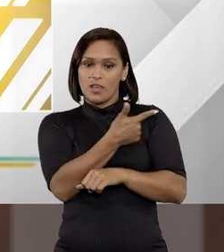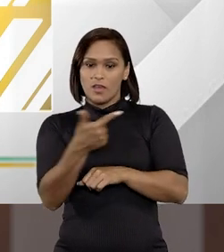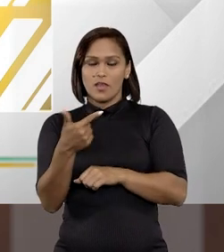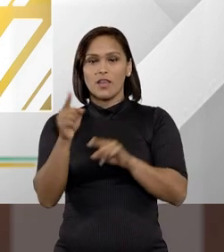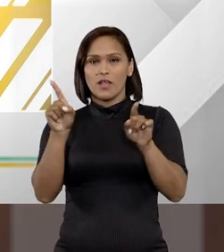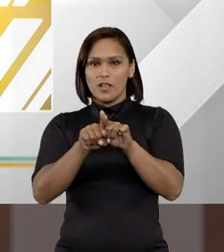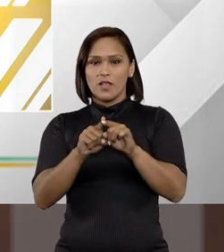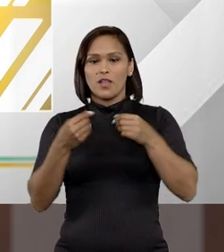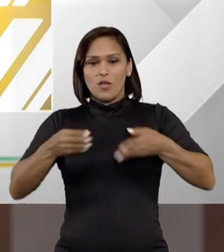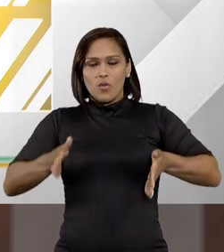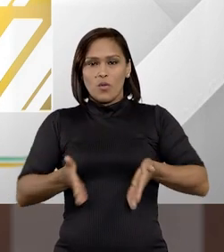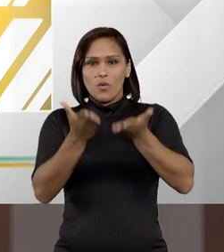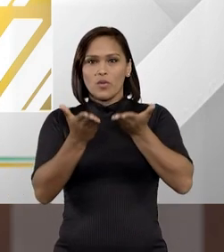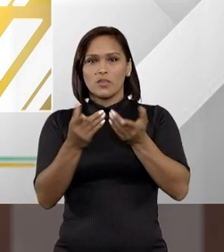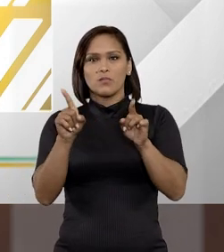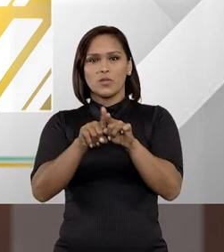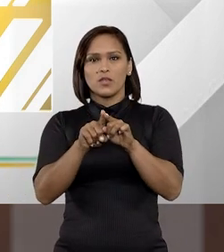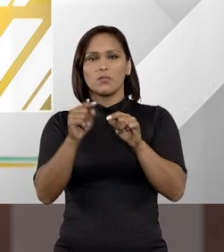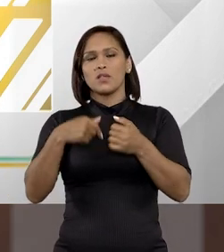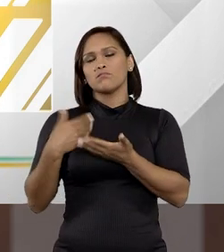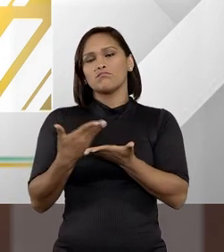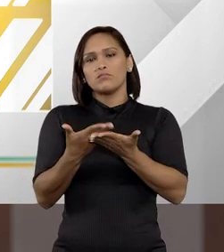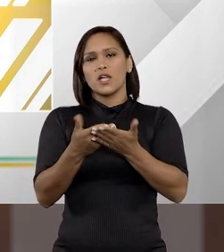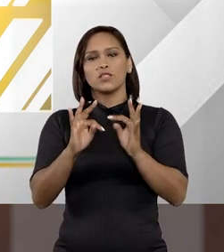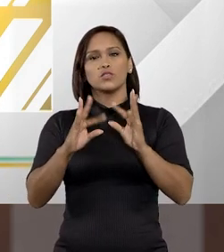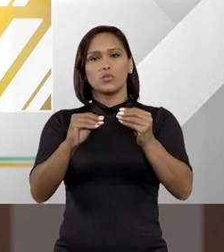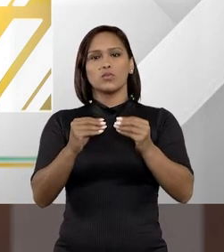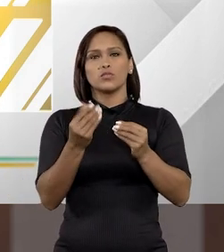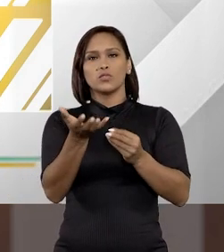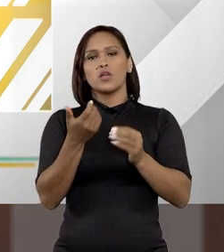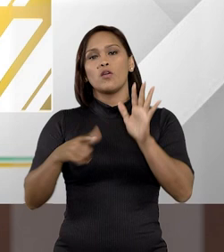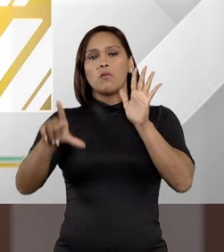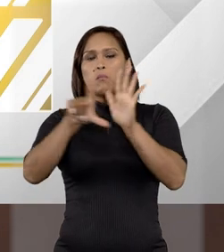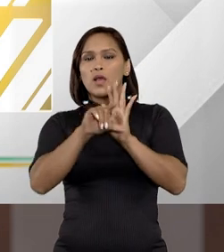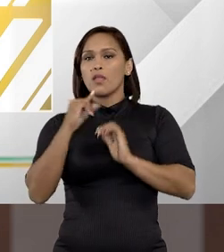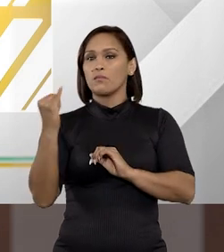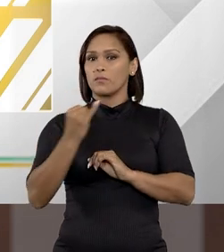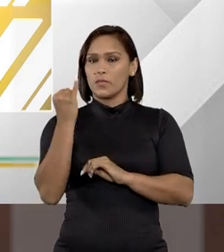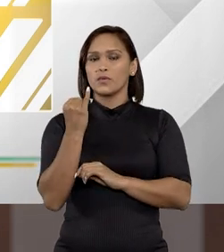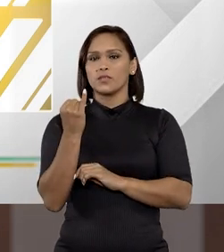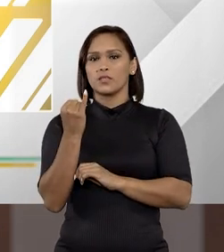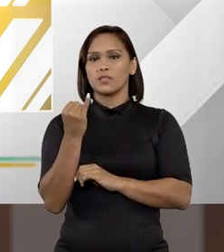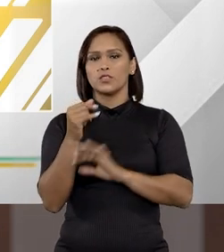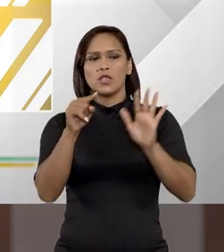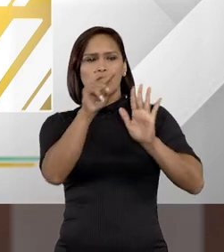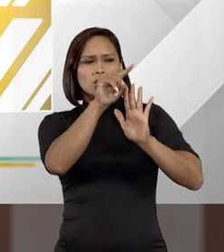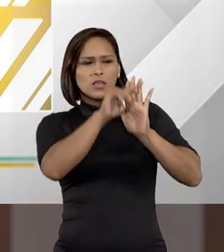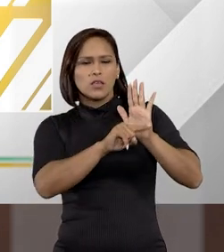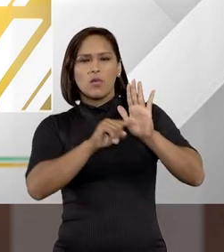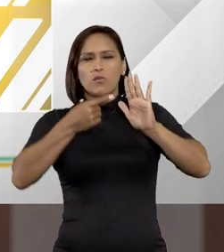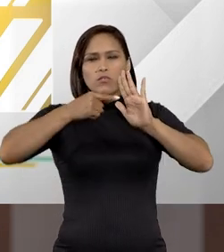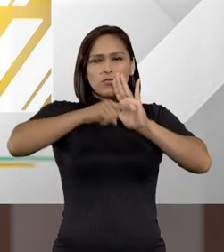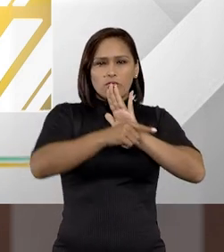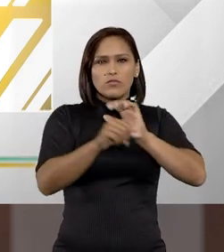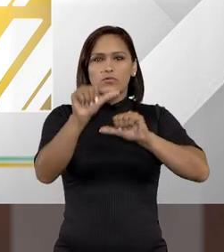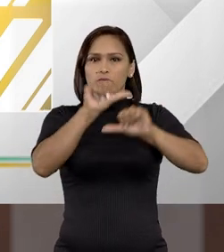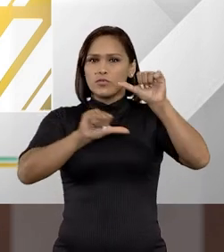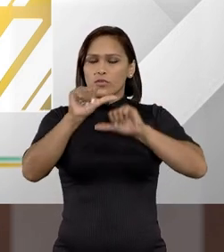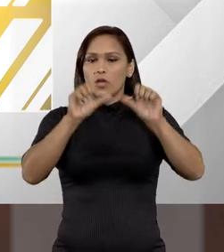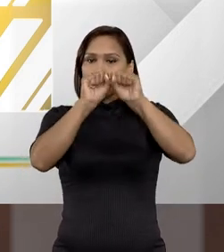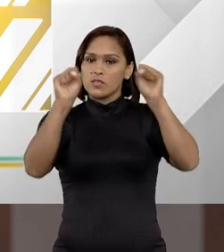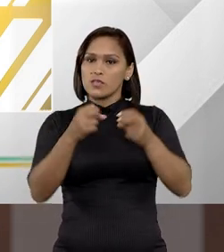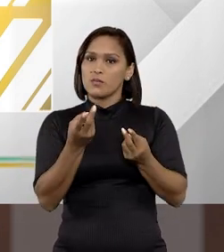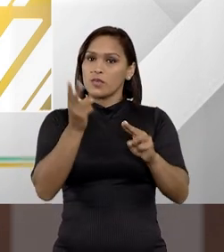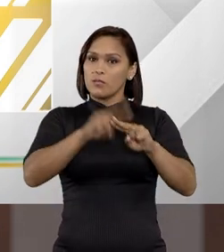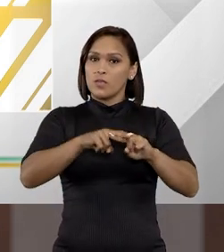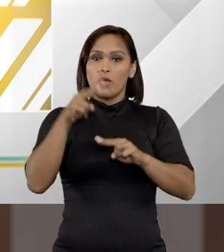tivemos, espero ter contribuído de alguma forma e estou sempre à disposição de todos vocês. Uma lei super importante que traz profundos alterações